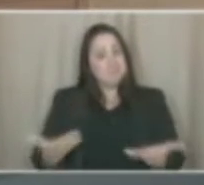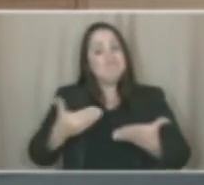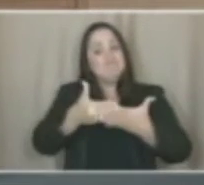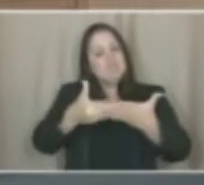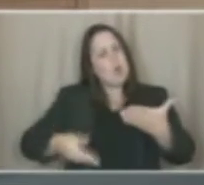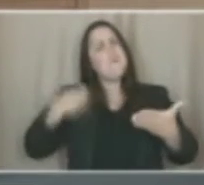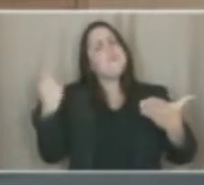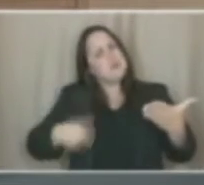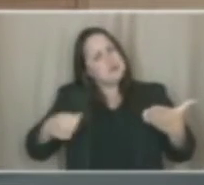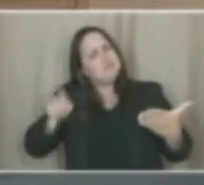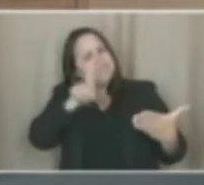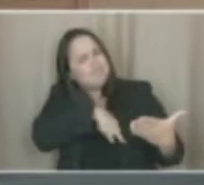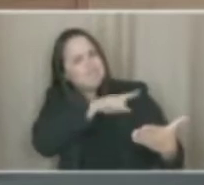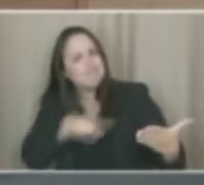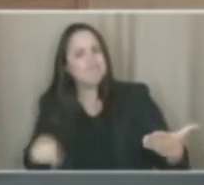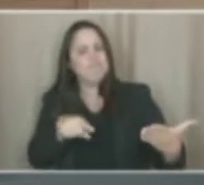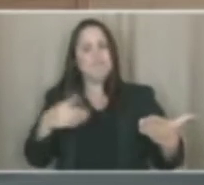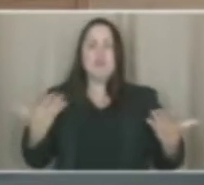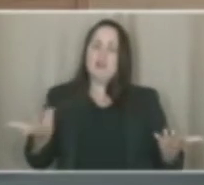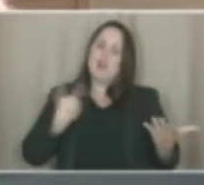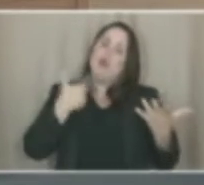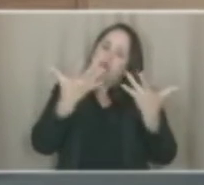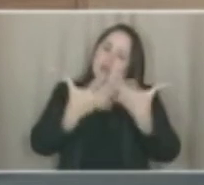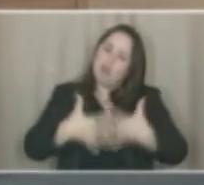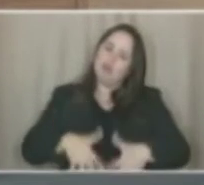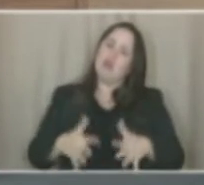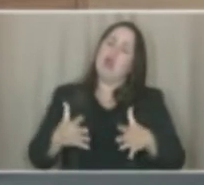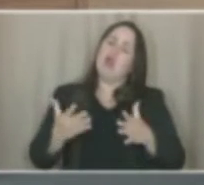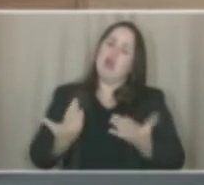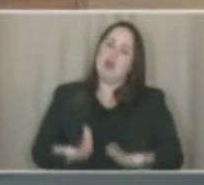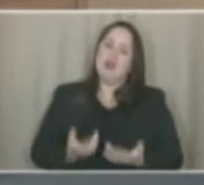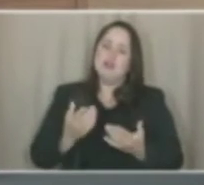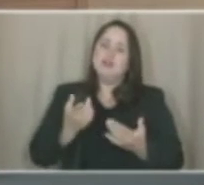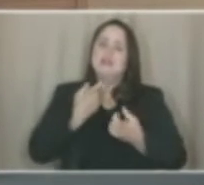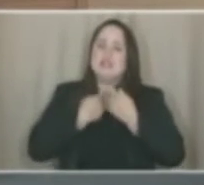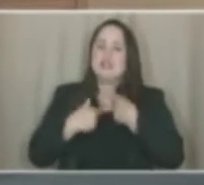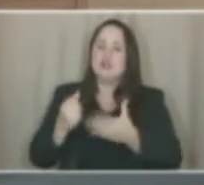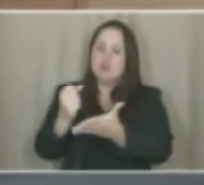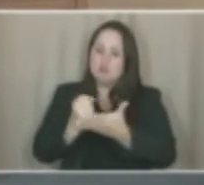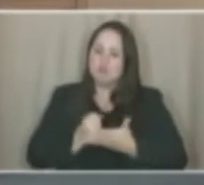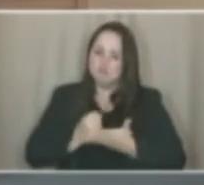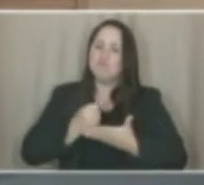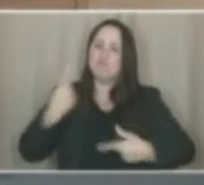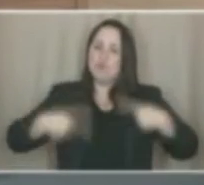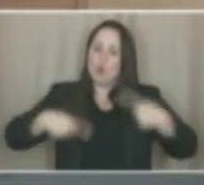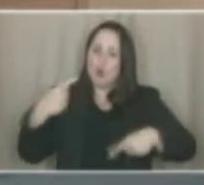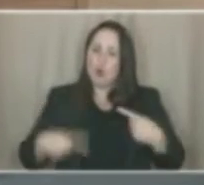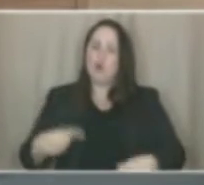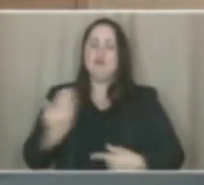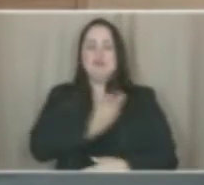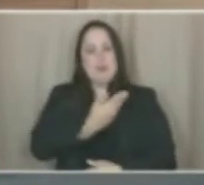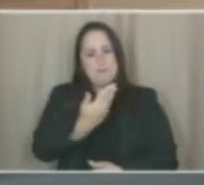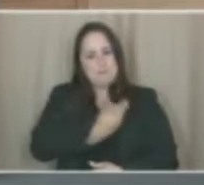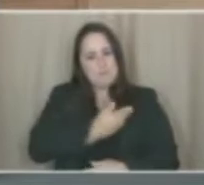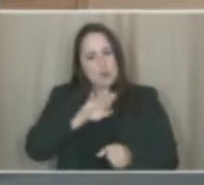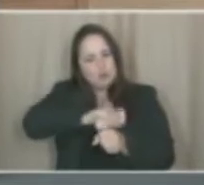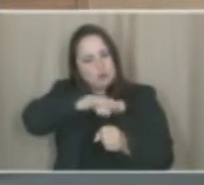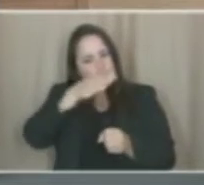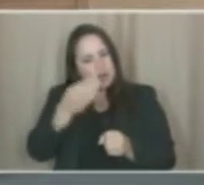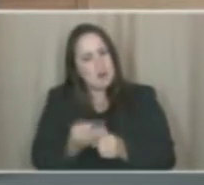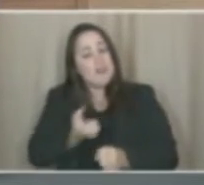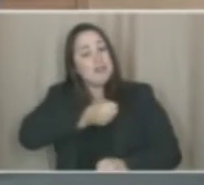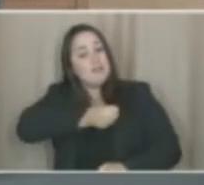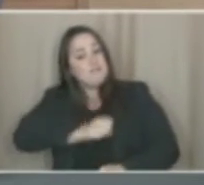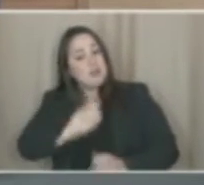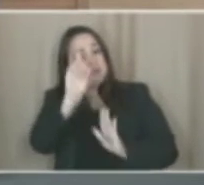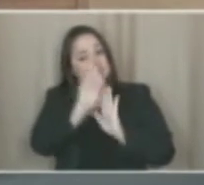ser derrubada. Naturalmente, eu conto com o apoio político dos meus colegas e das minhas colegas de Câmara, daquelas pessoas que defendem o